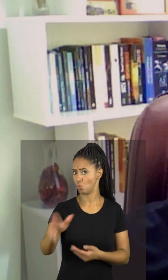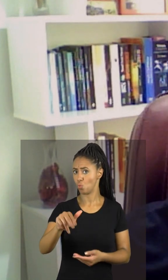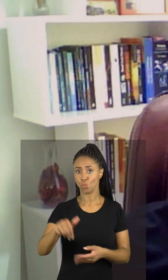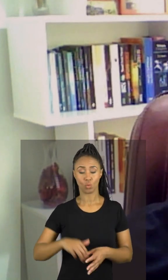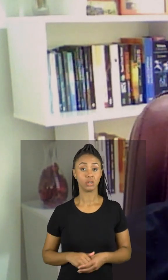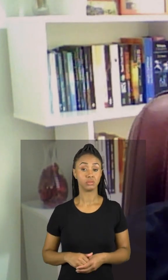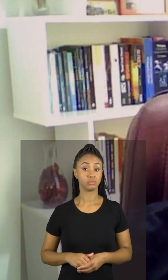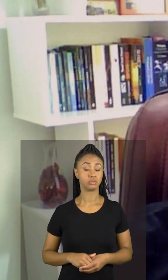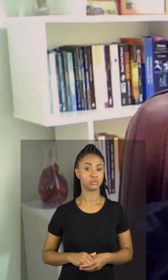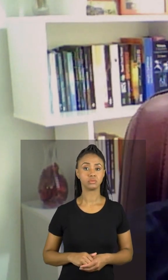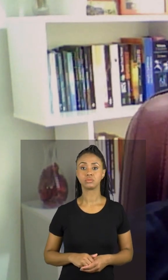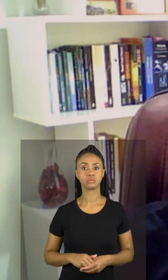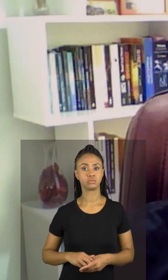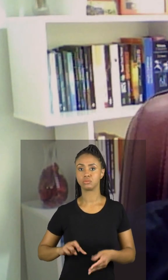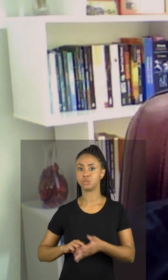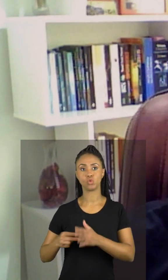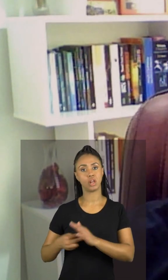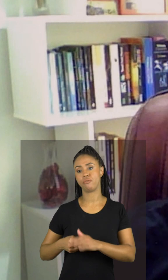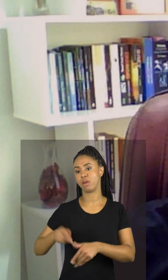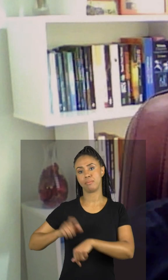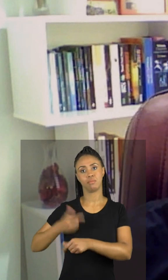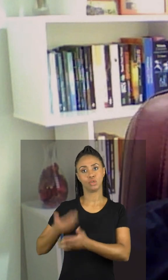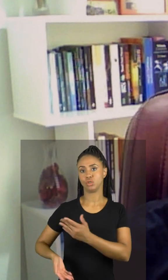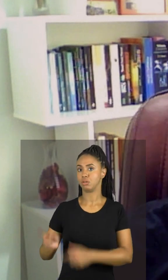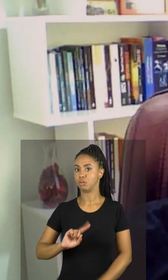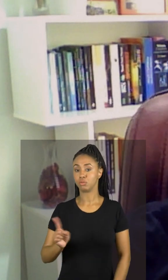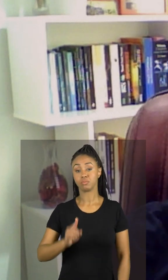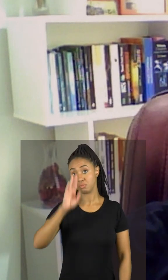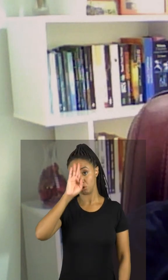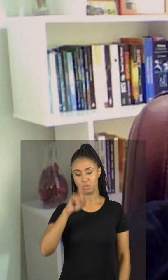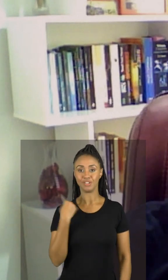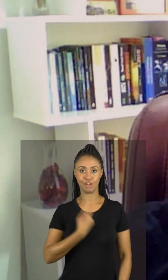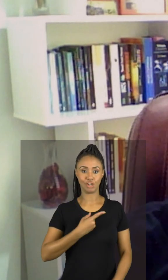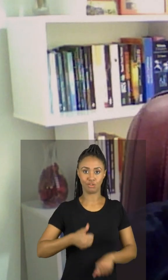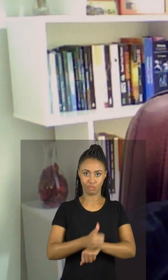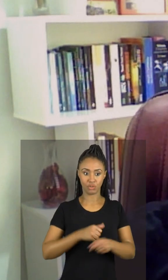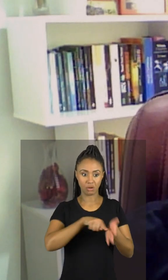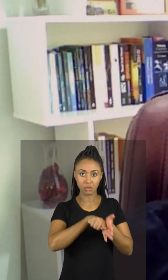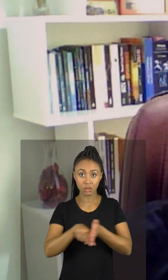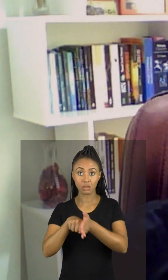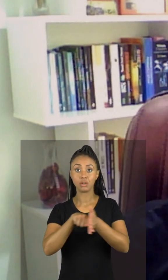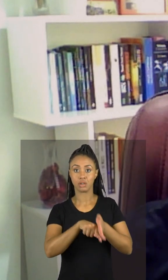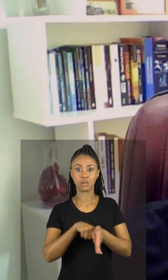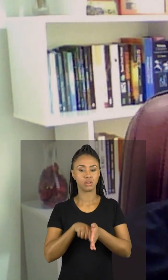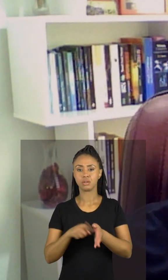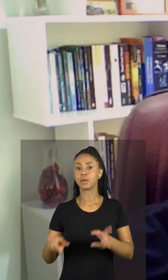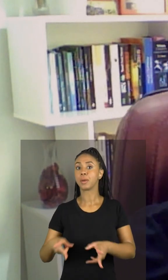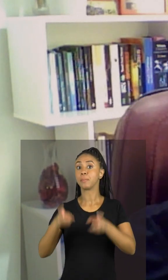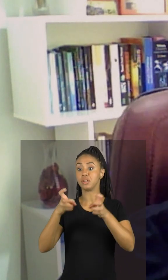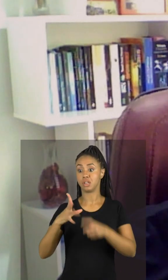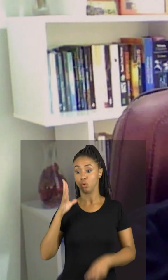Ele não é dispensável, principalmente quando nós cientistas percebemos que o sono é